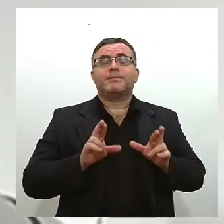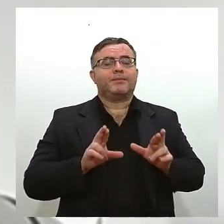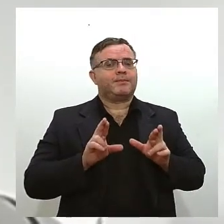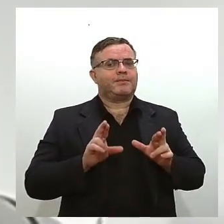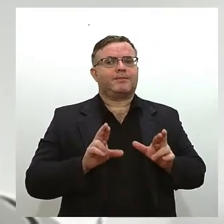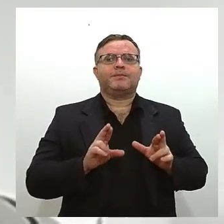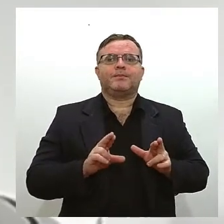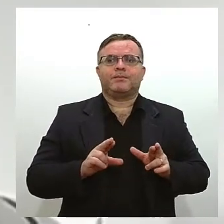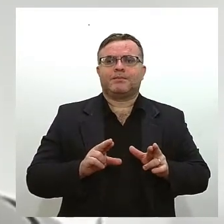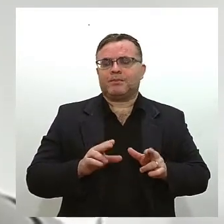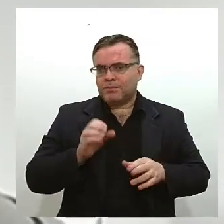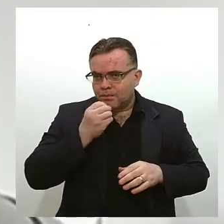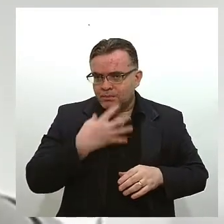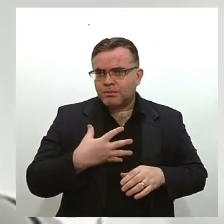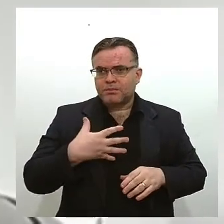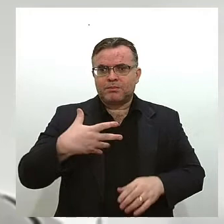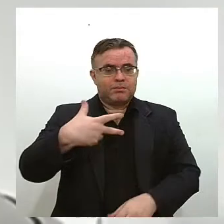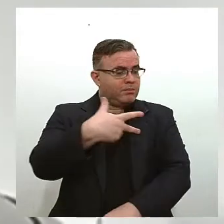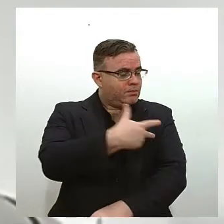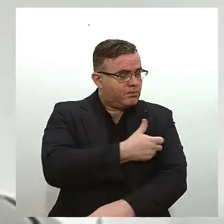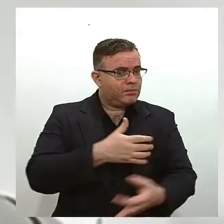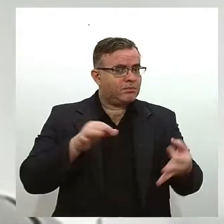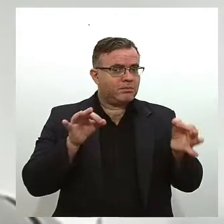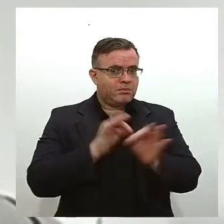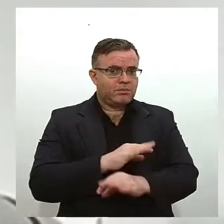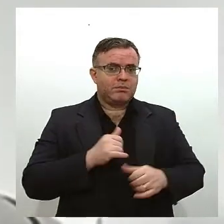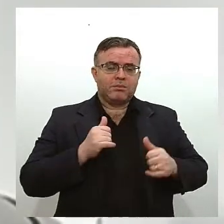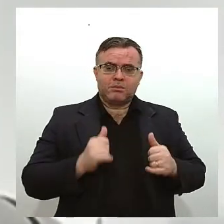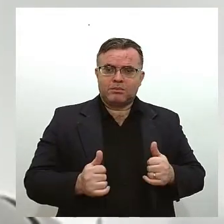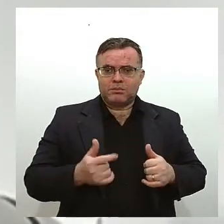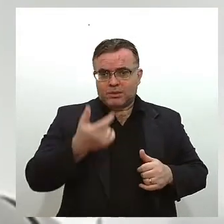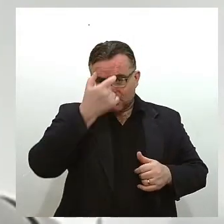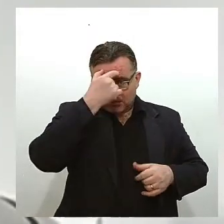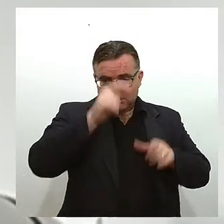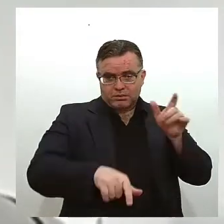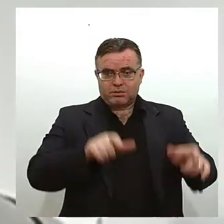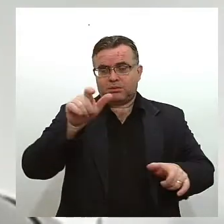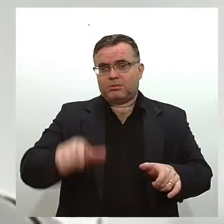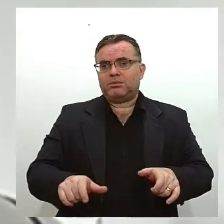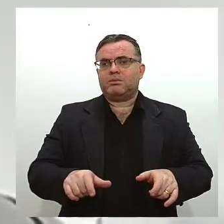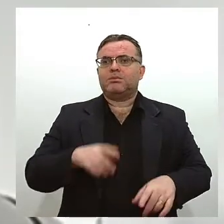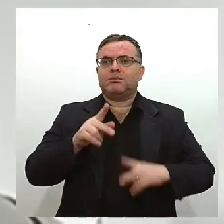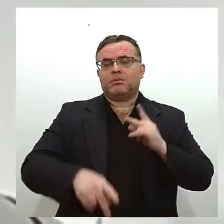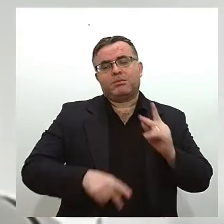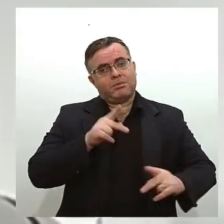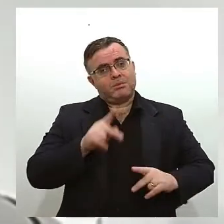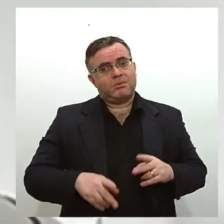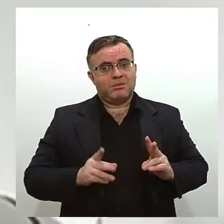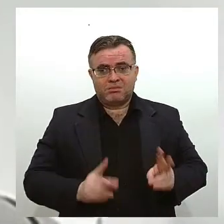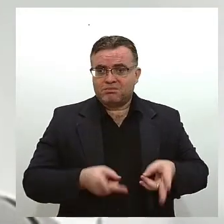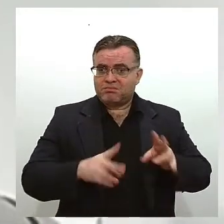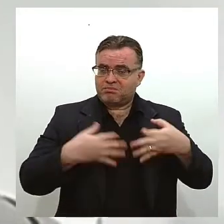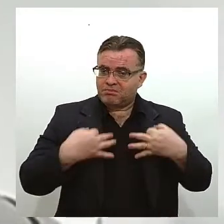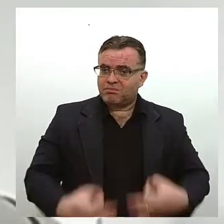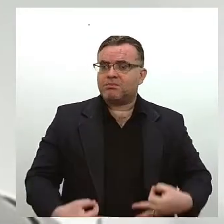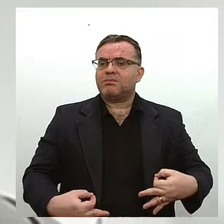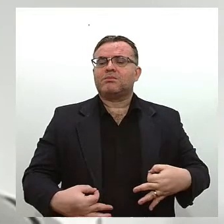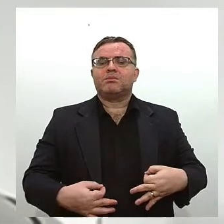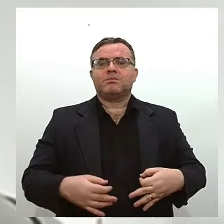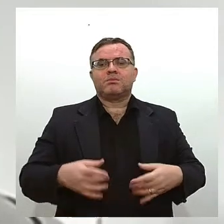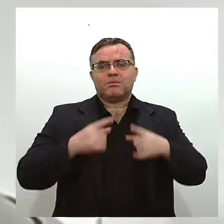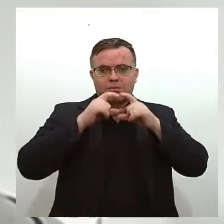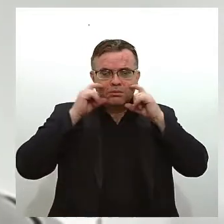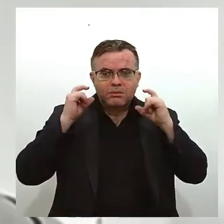intensificação da vacinação com a consciência da população também de continuar usando máscara de